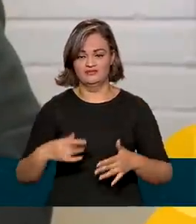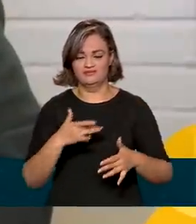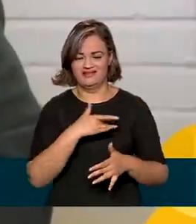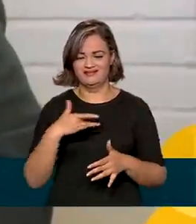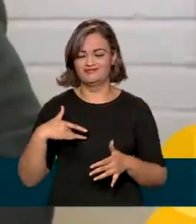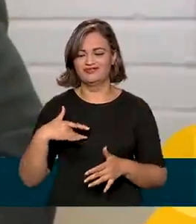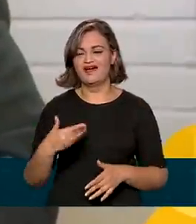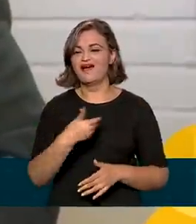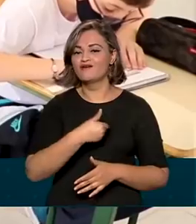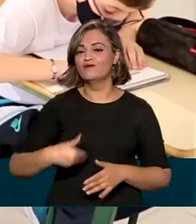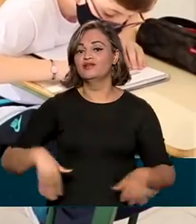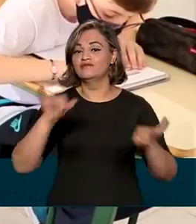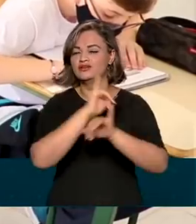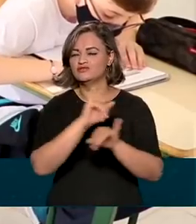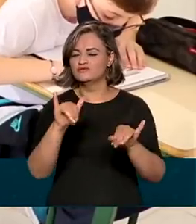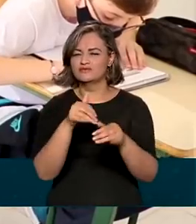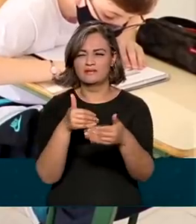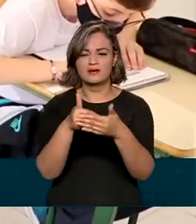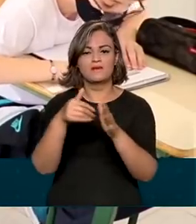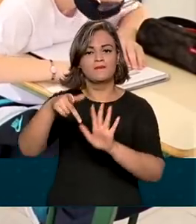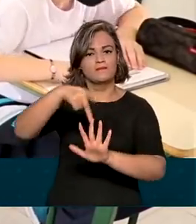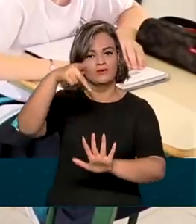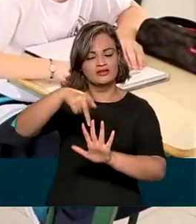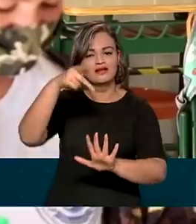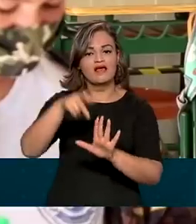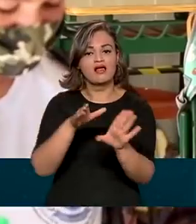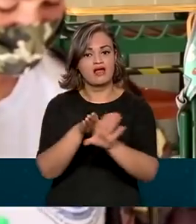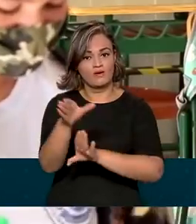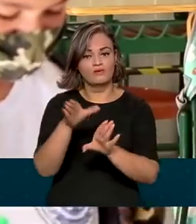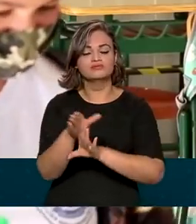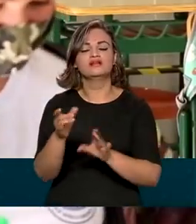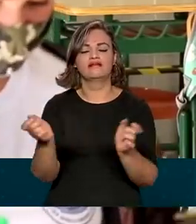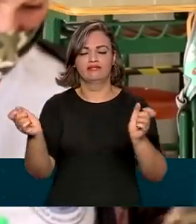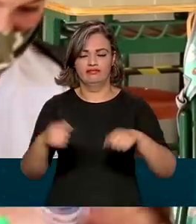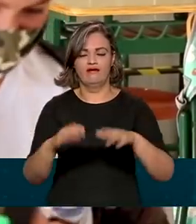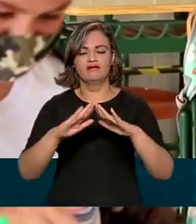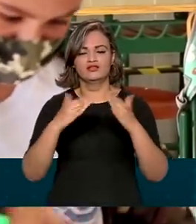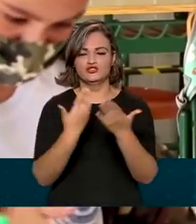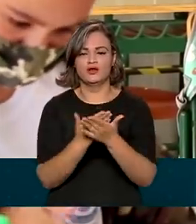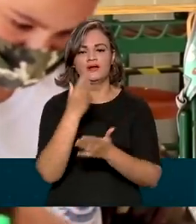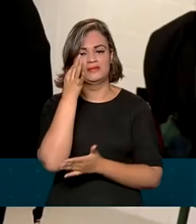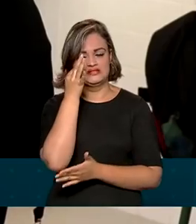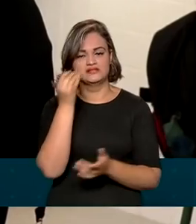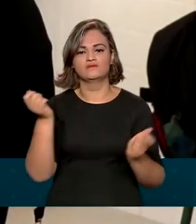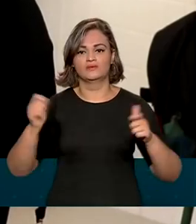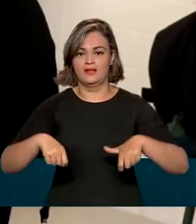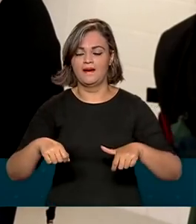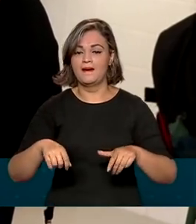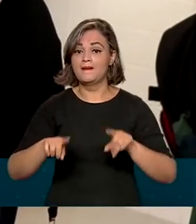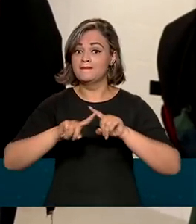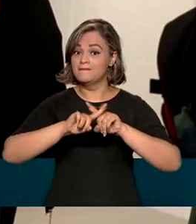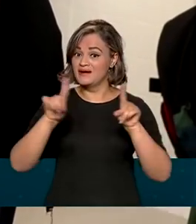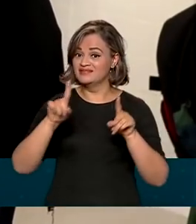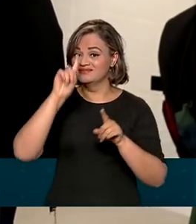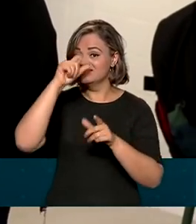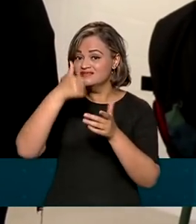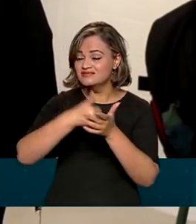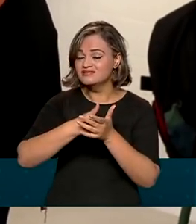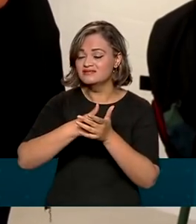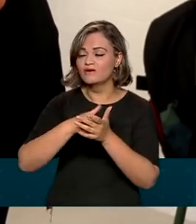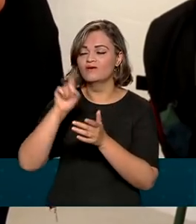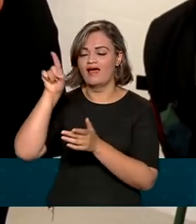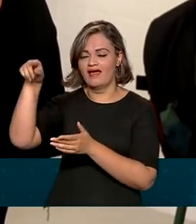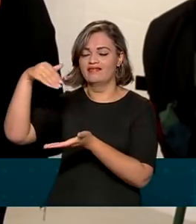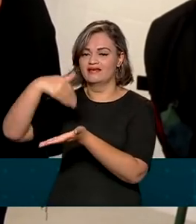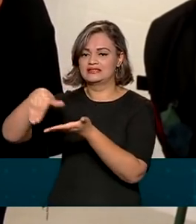deve divulgar em breve uma portaria que recomenda a volta presencial às aulas. Mas a decisão final cabe às